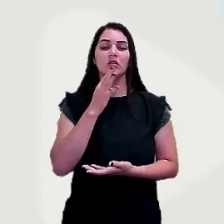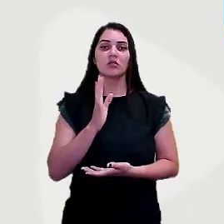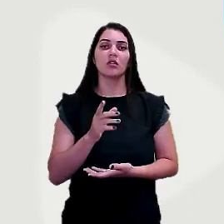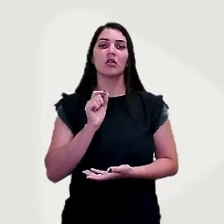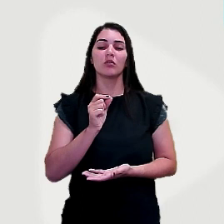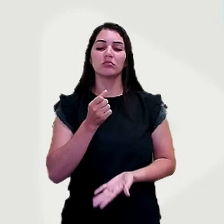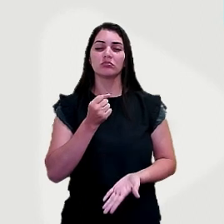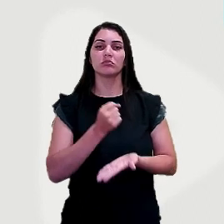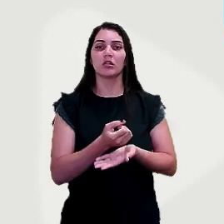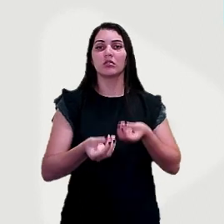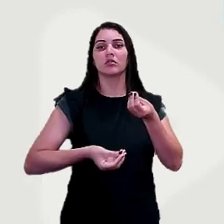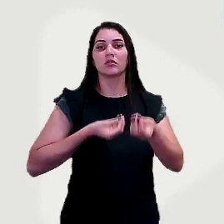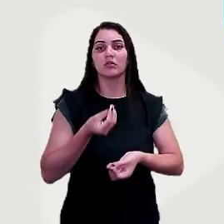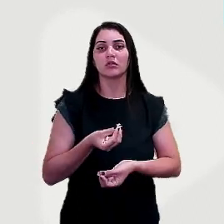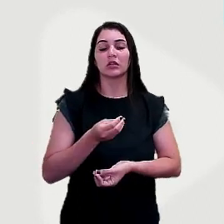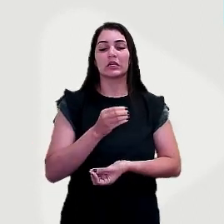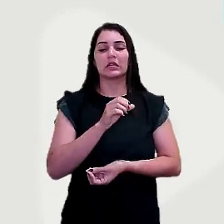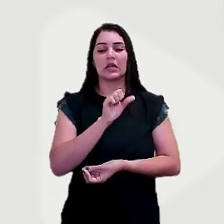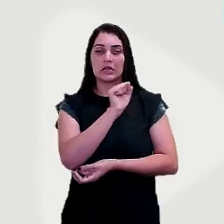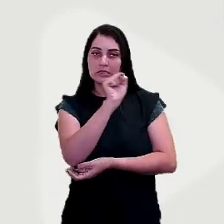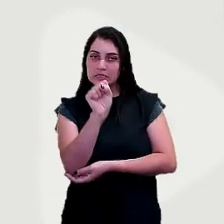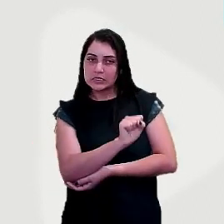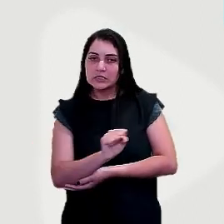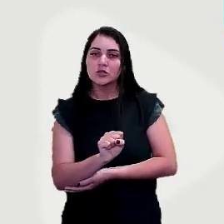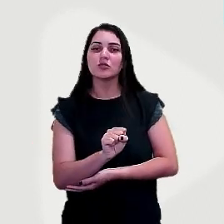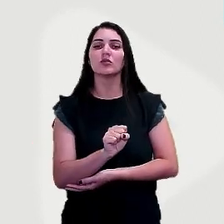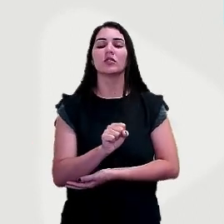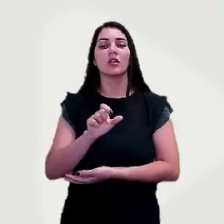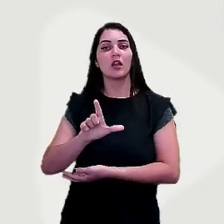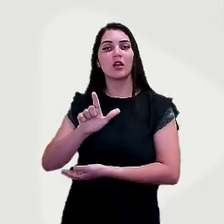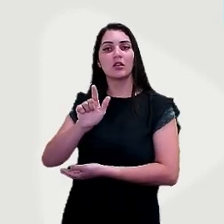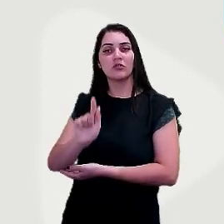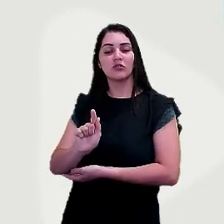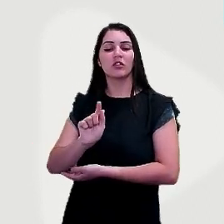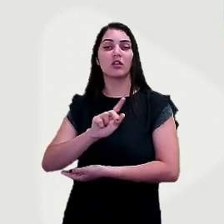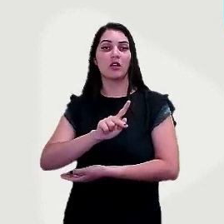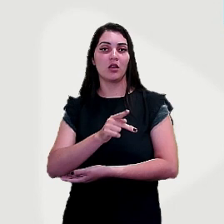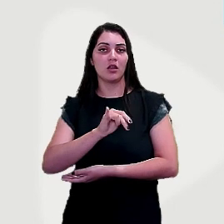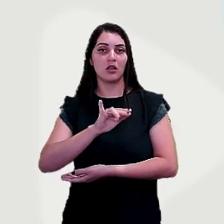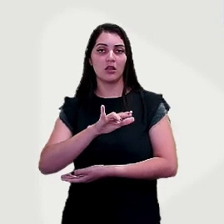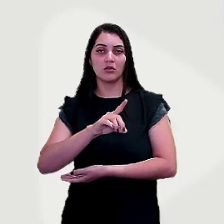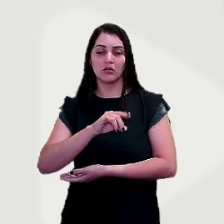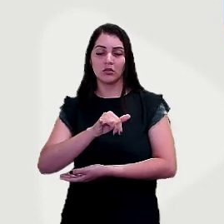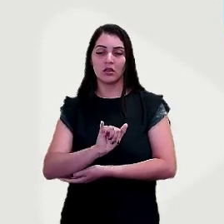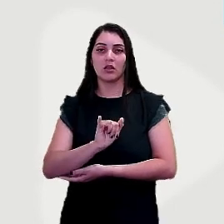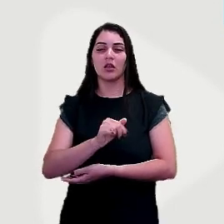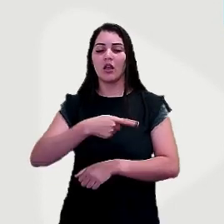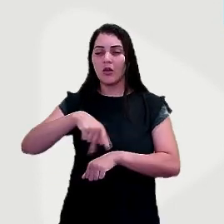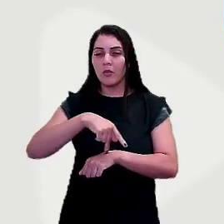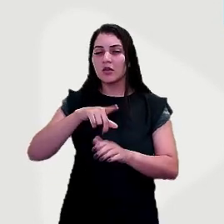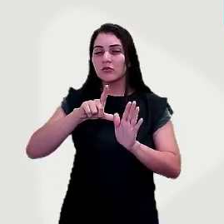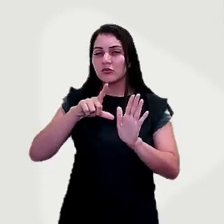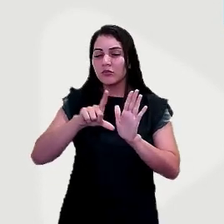marcas assim como a Samsung, a LG, Hyundai, a Kia, né, que são grandes, é um país pequeno,